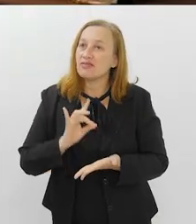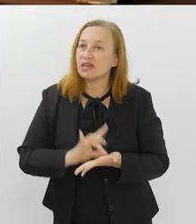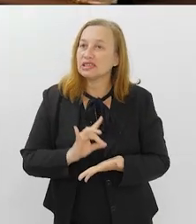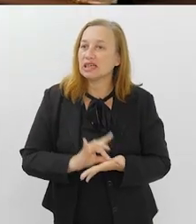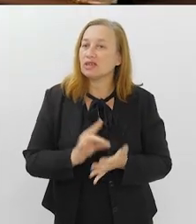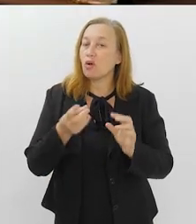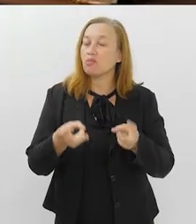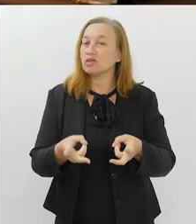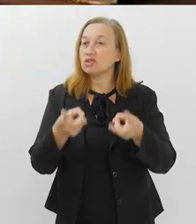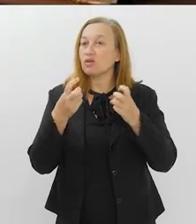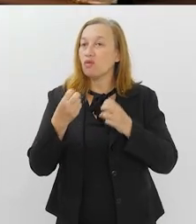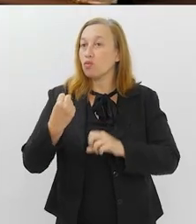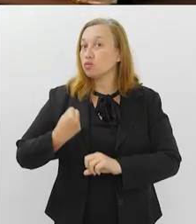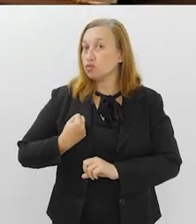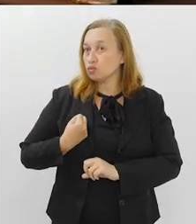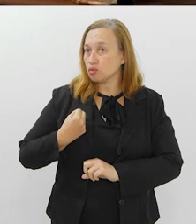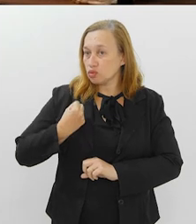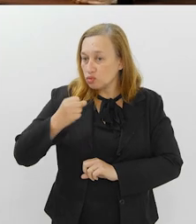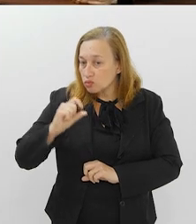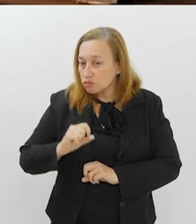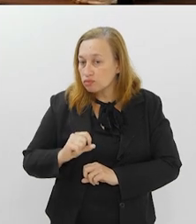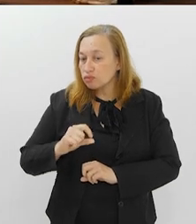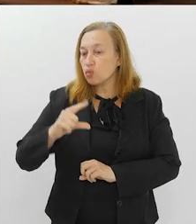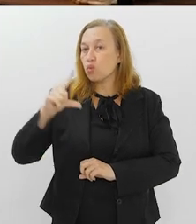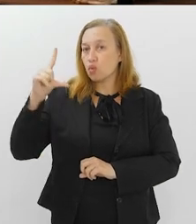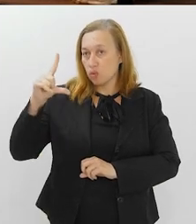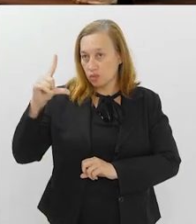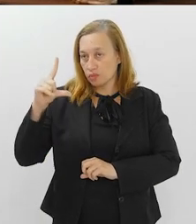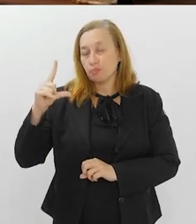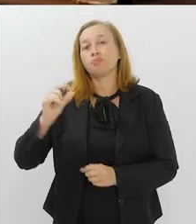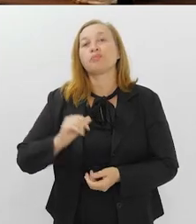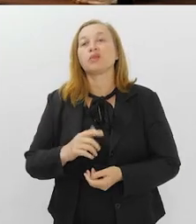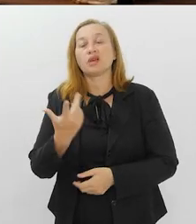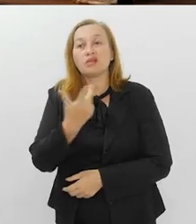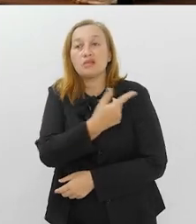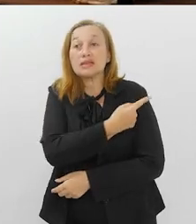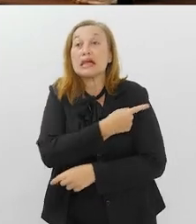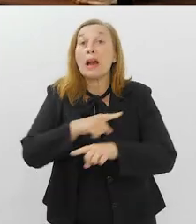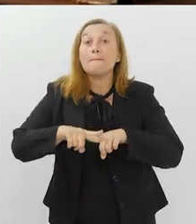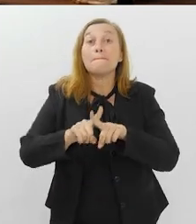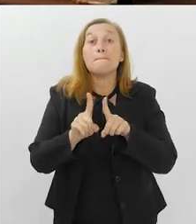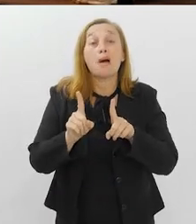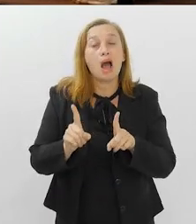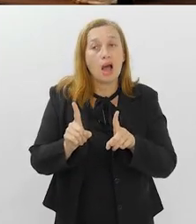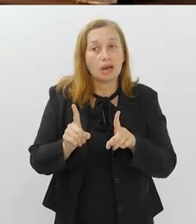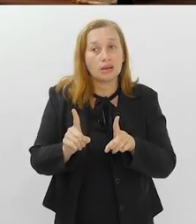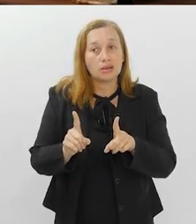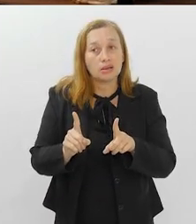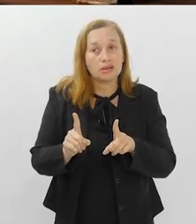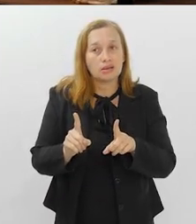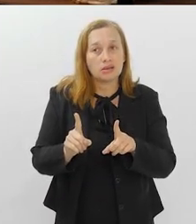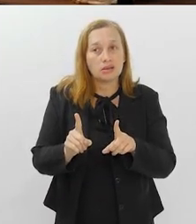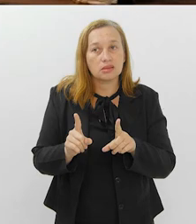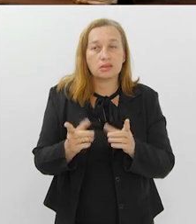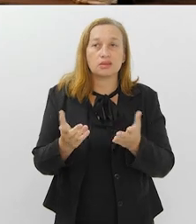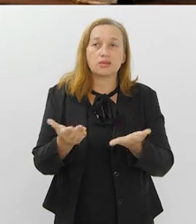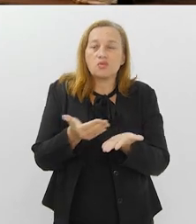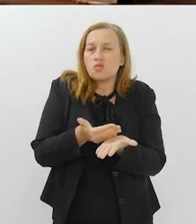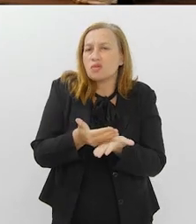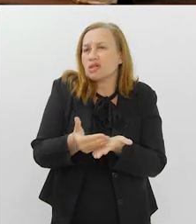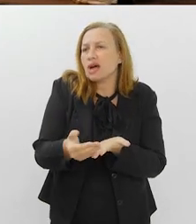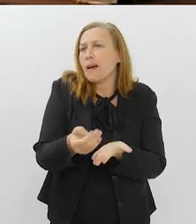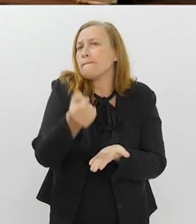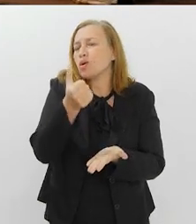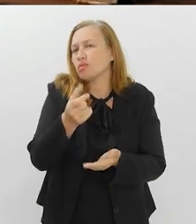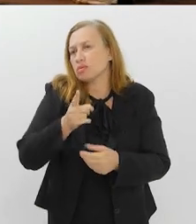verdade, a gente observou um aumento, né? Da cobertura, mas ainda foram ações que